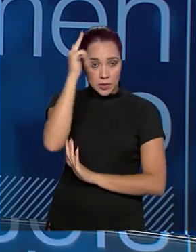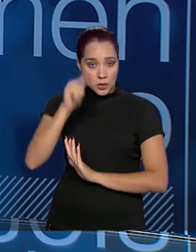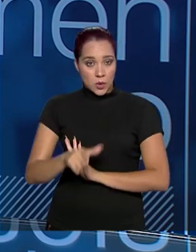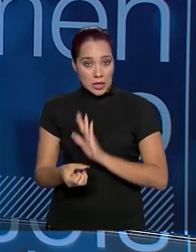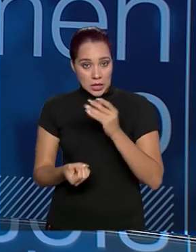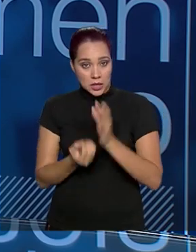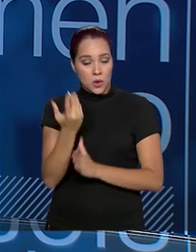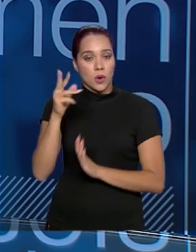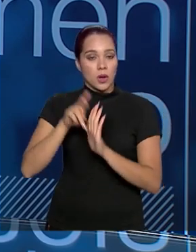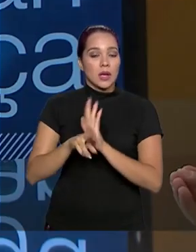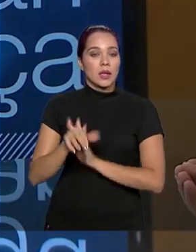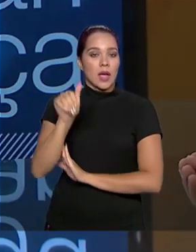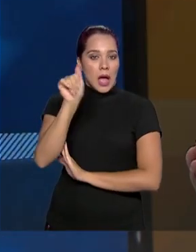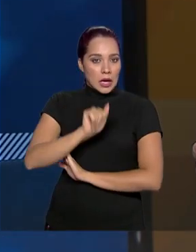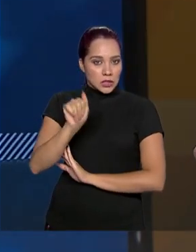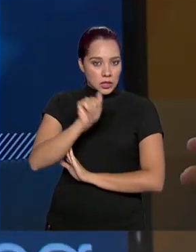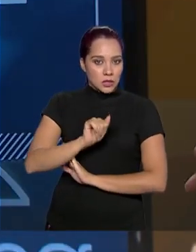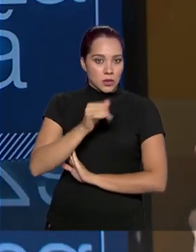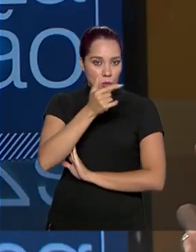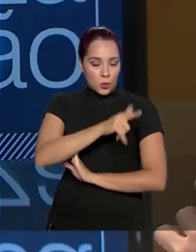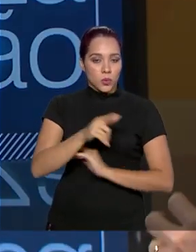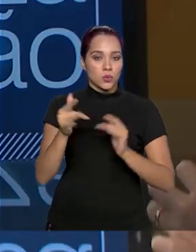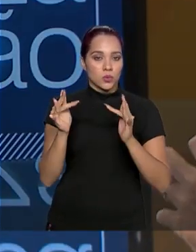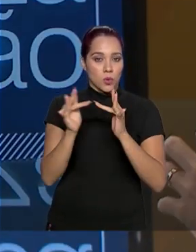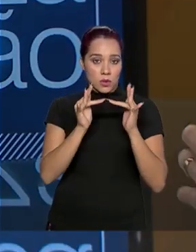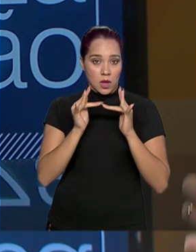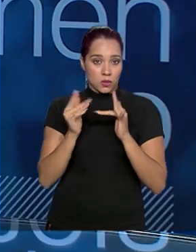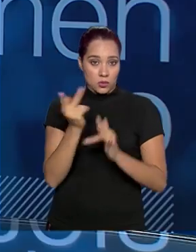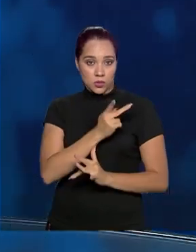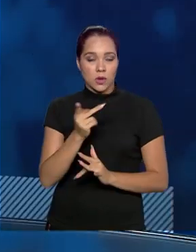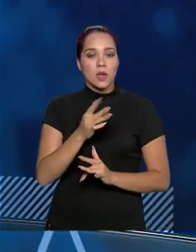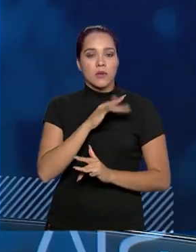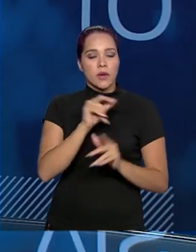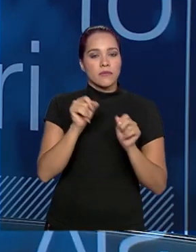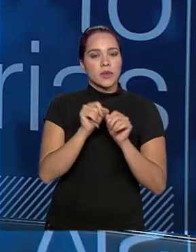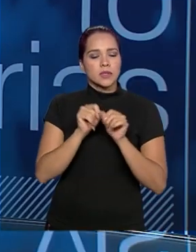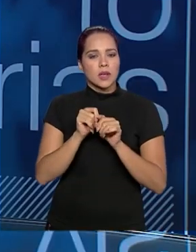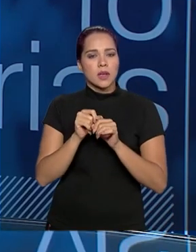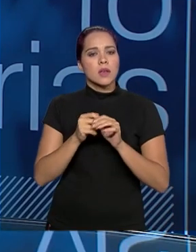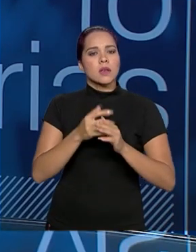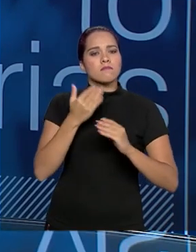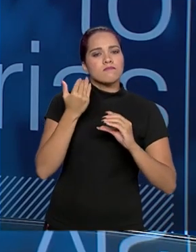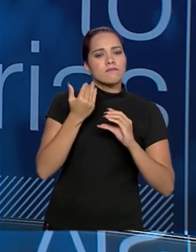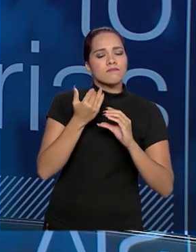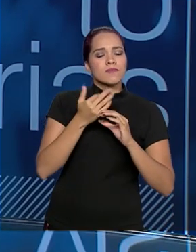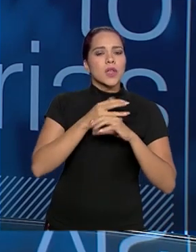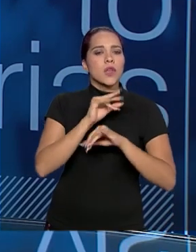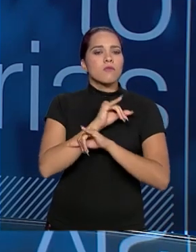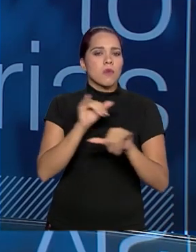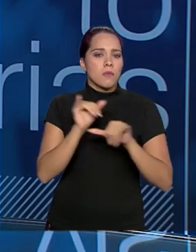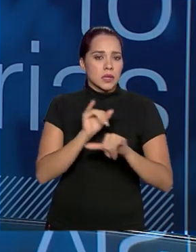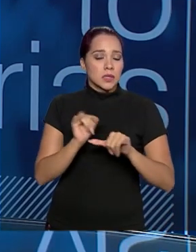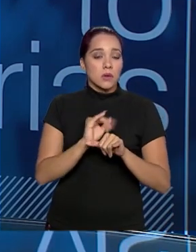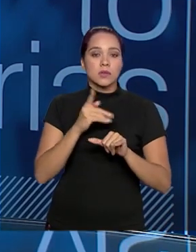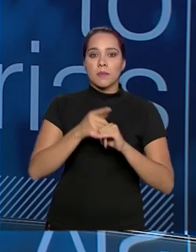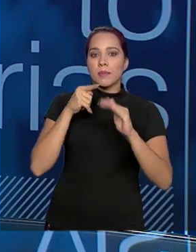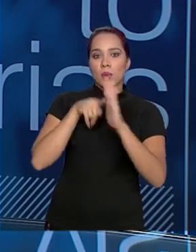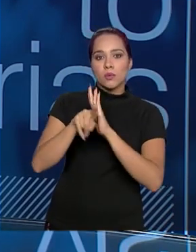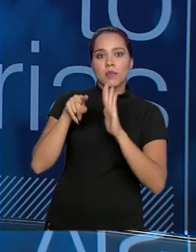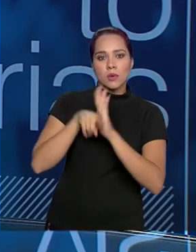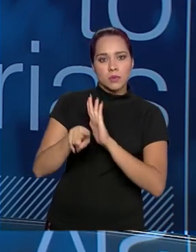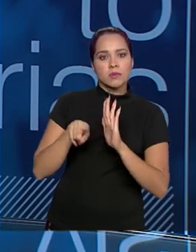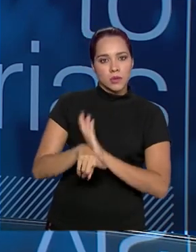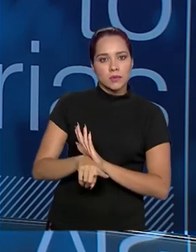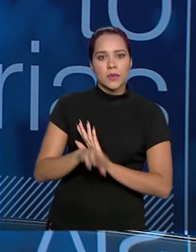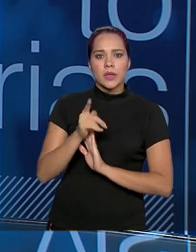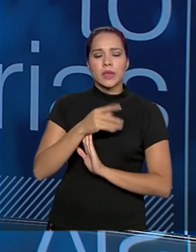entre a agência e o minerador, onde ele tem que fazer os inputs de informações que a gente chama de perguntas gatilhos. Ou seja,